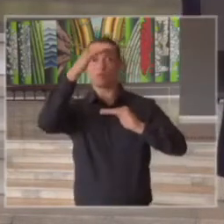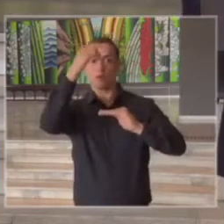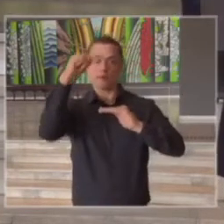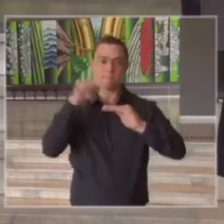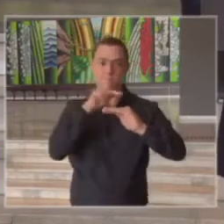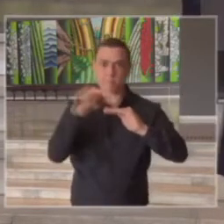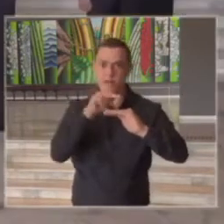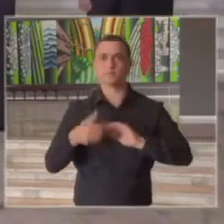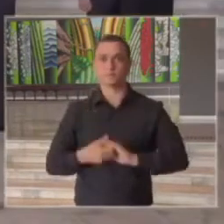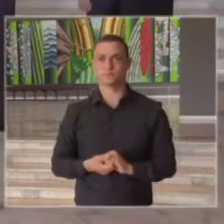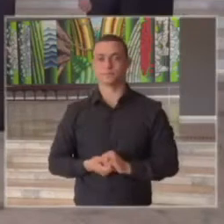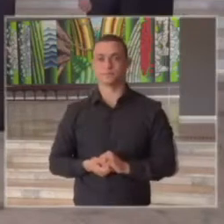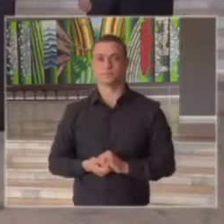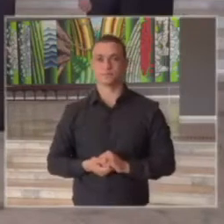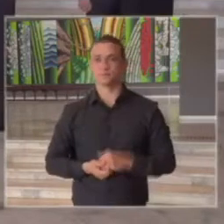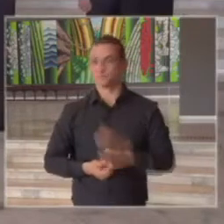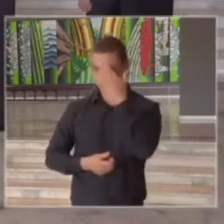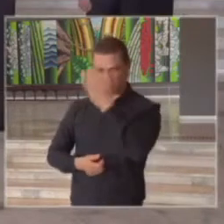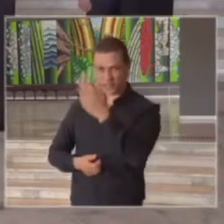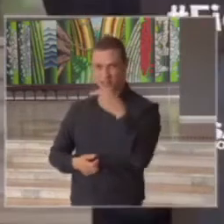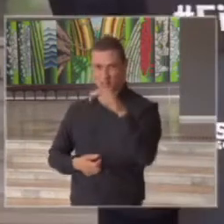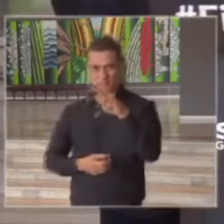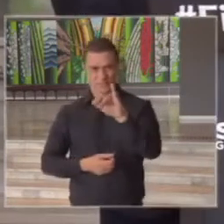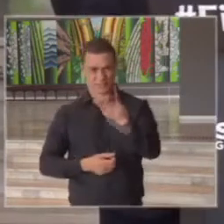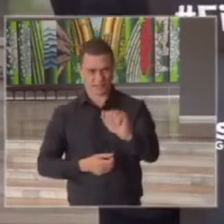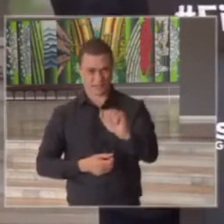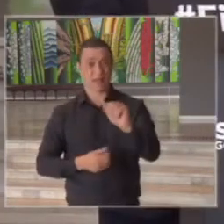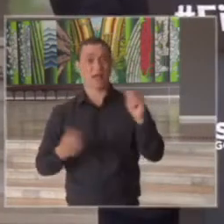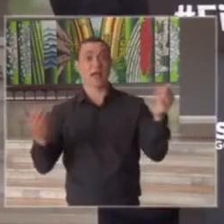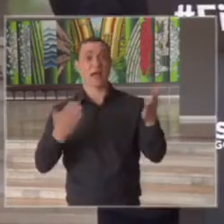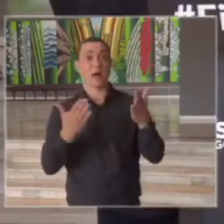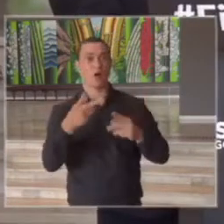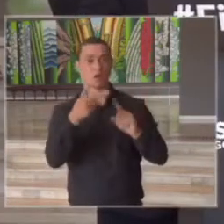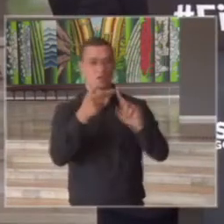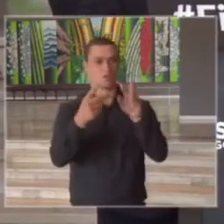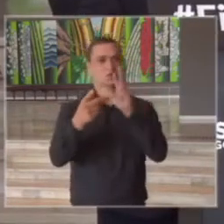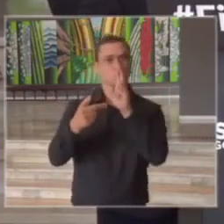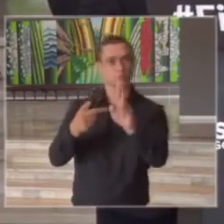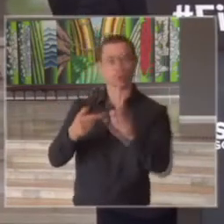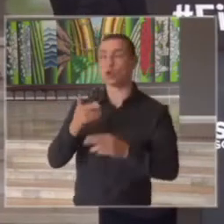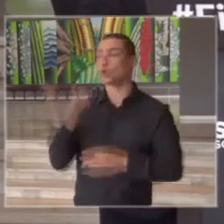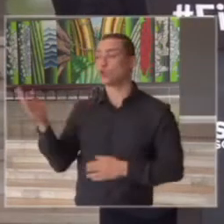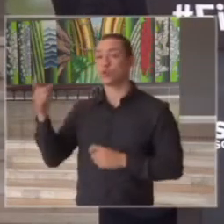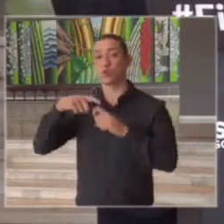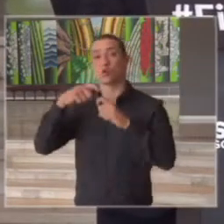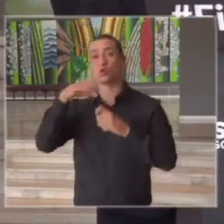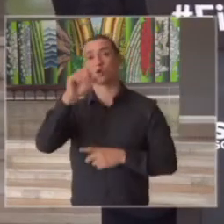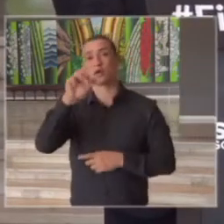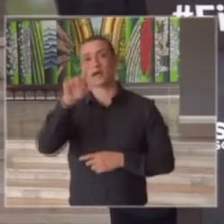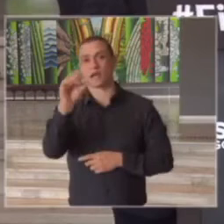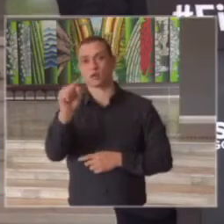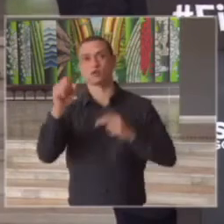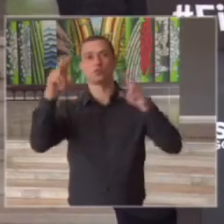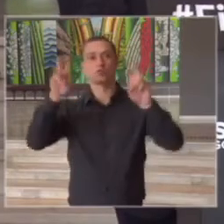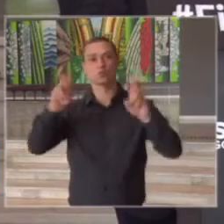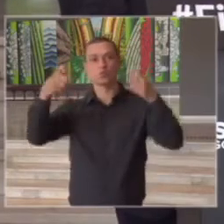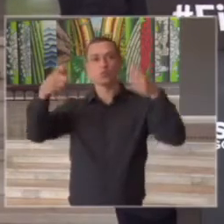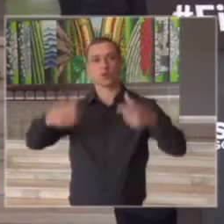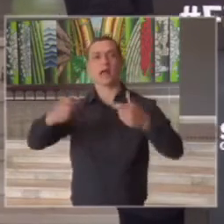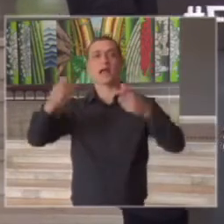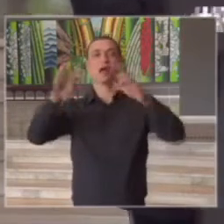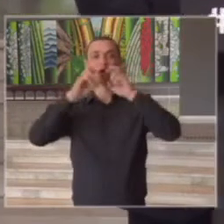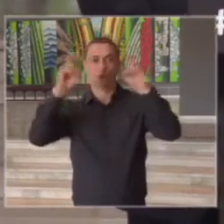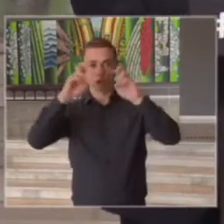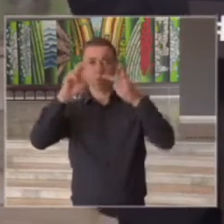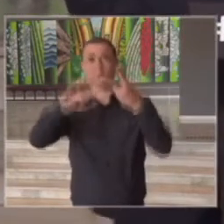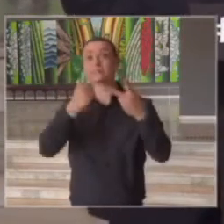obrigado Patrícia e agora para responder a segunda pergunta do Fábio Diamante doutor Carlos Carvalho sobre Campinas Sorocaba com